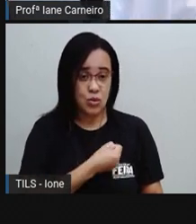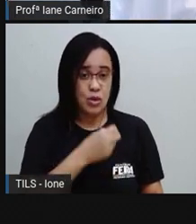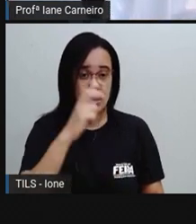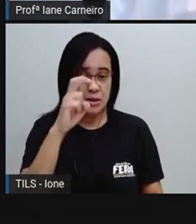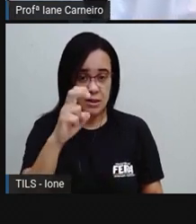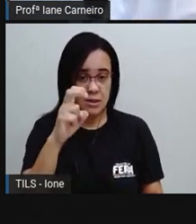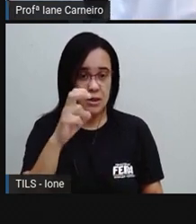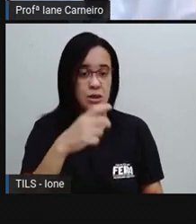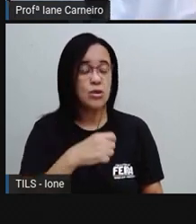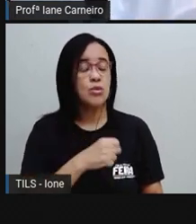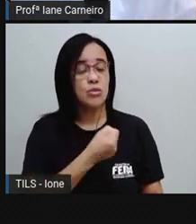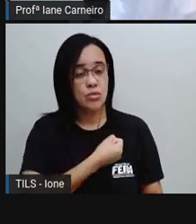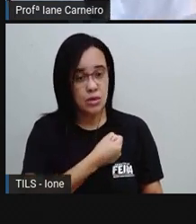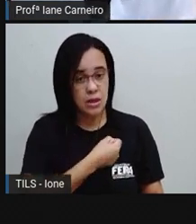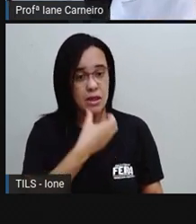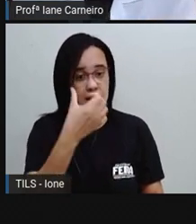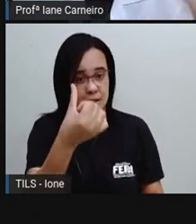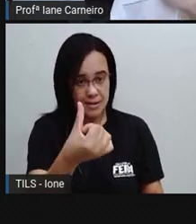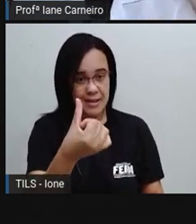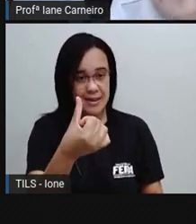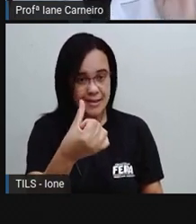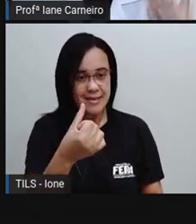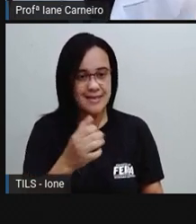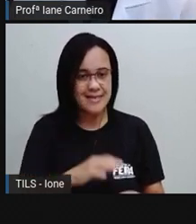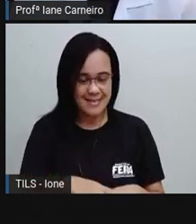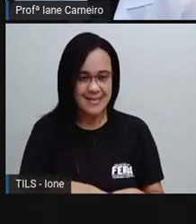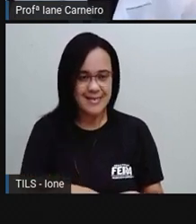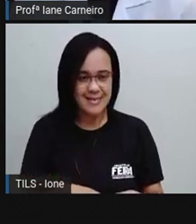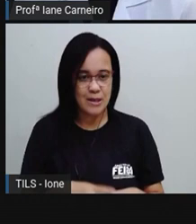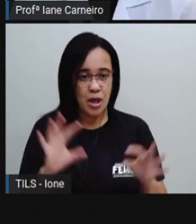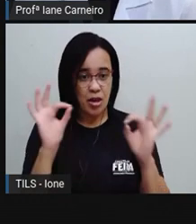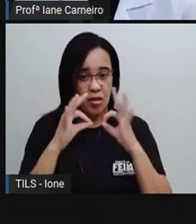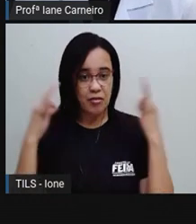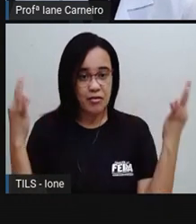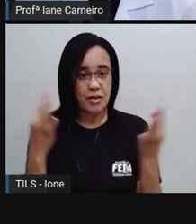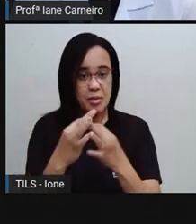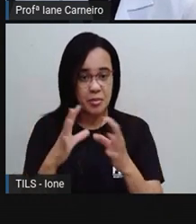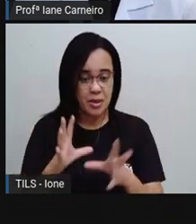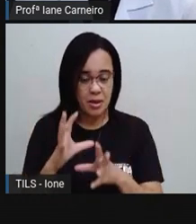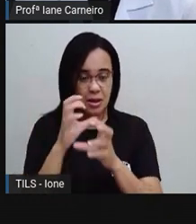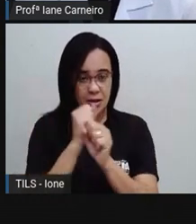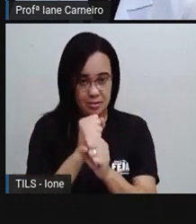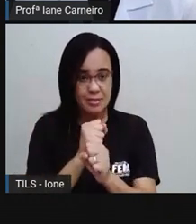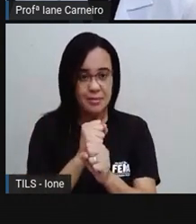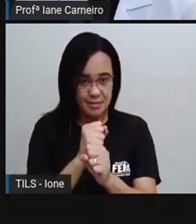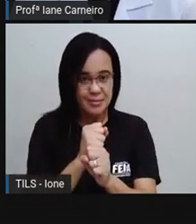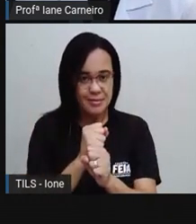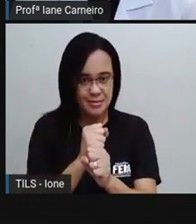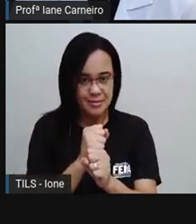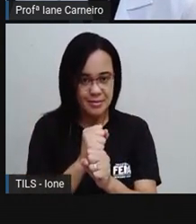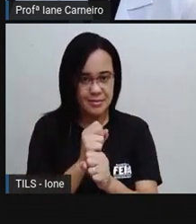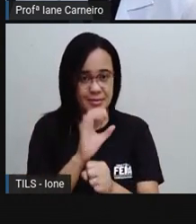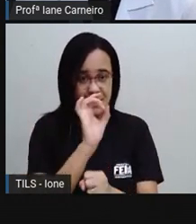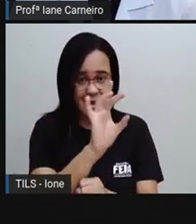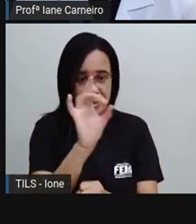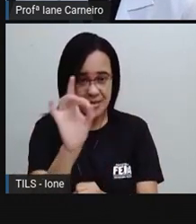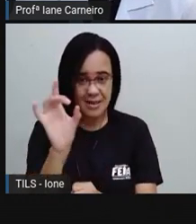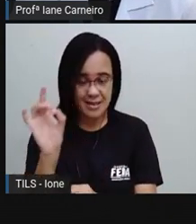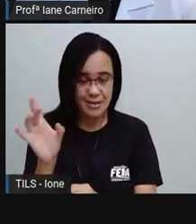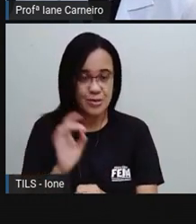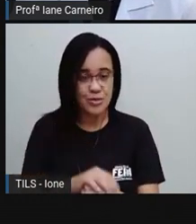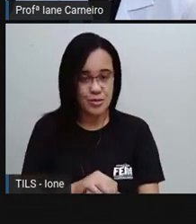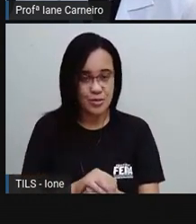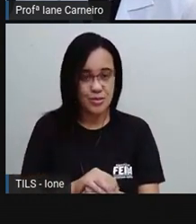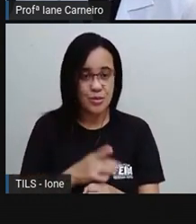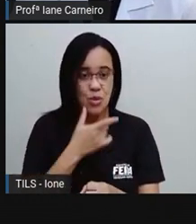quantidade de copos máxima, né? Que a família de Pedro bebeu. E aí a gente veio marcando aqui, ó, quanto cada um bebeu. Pedro bebeu,